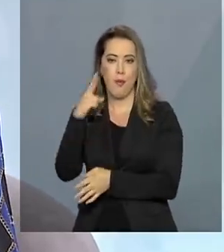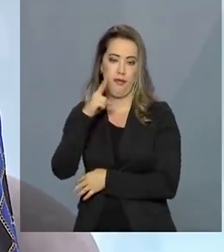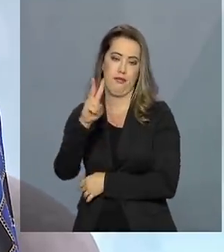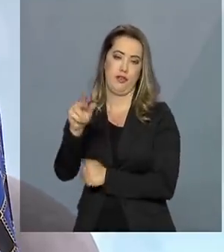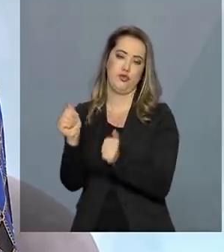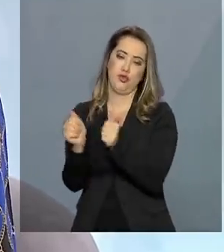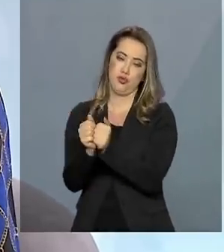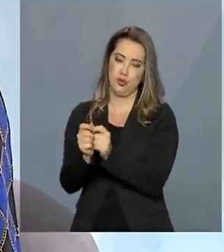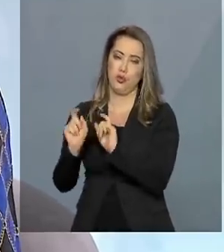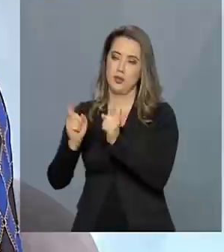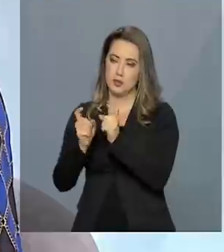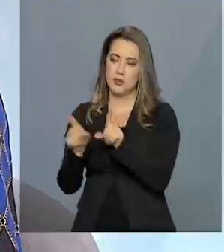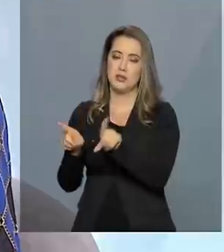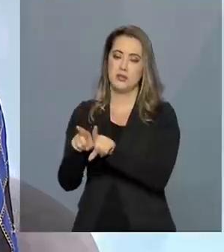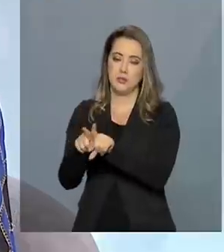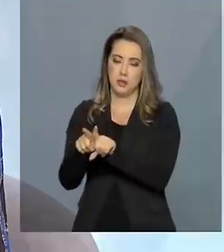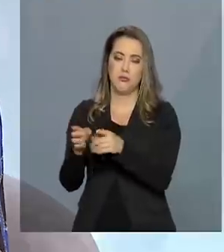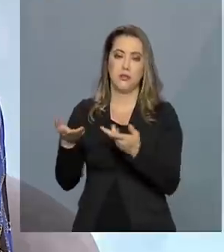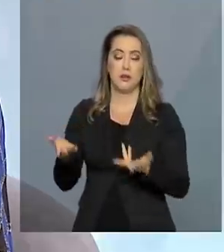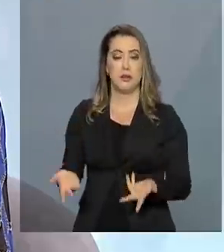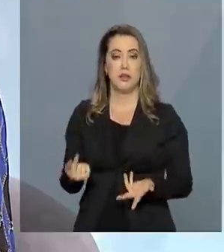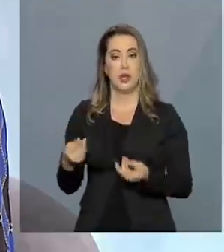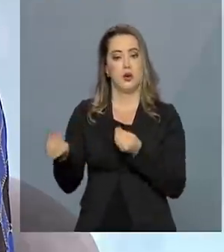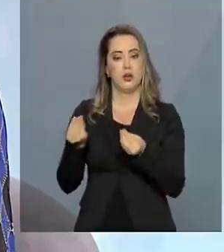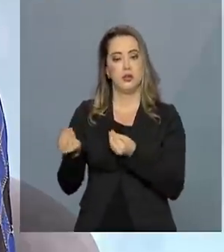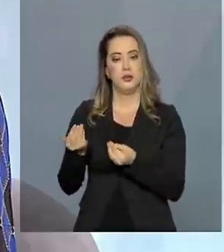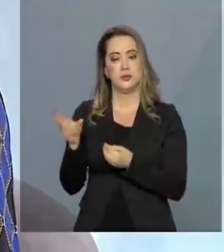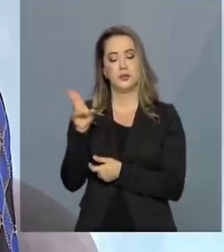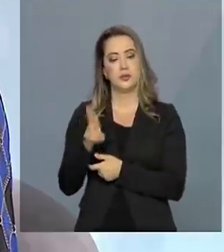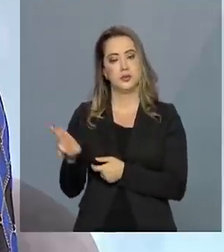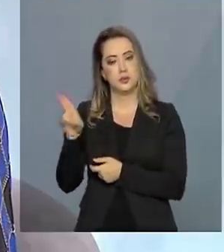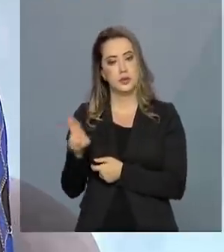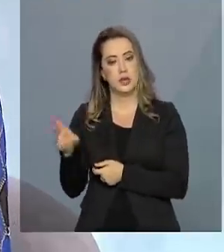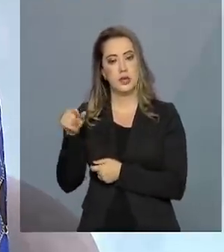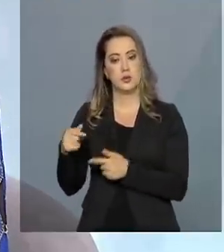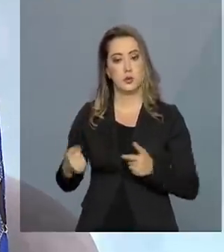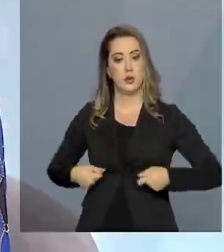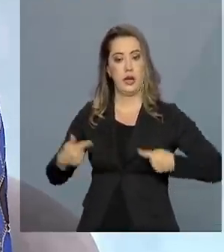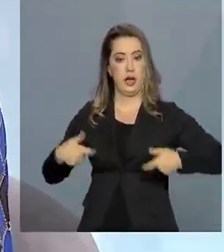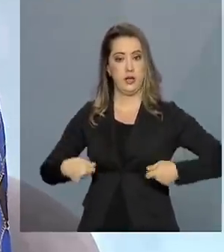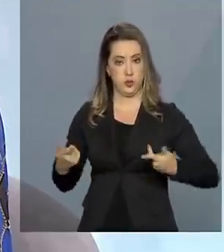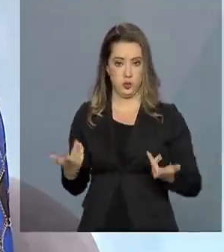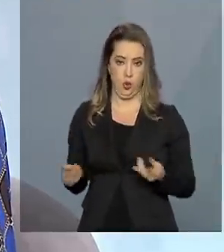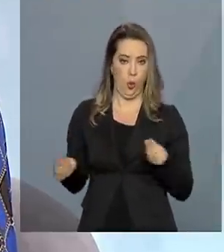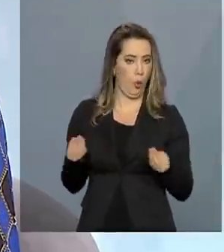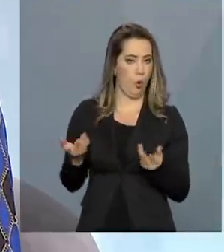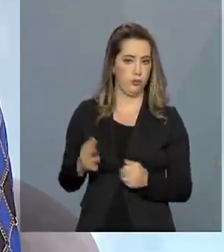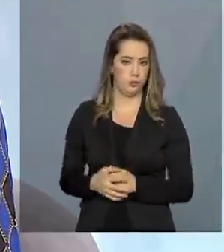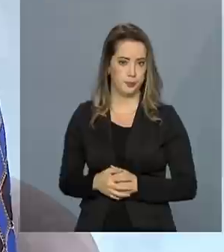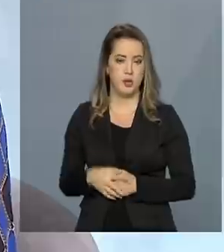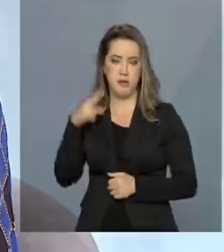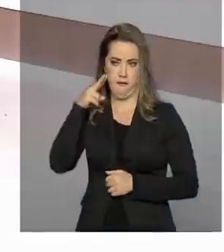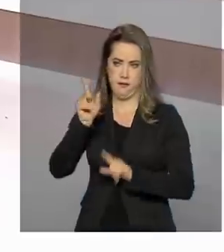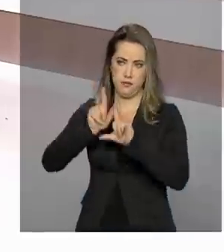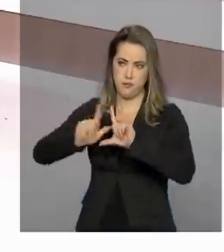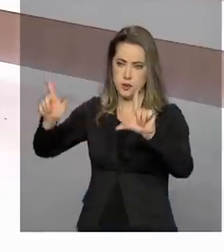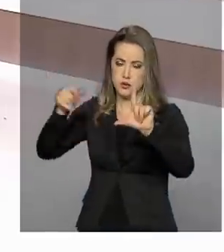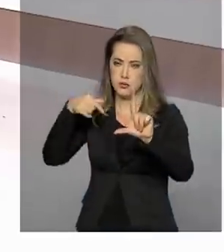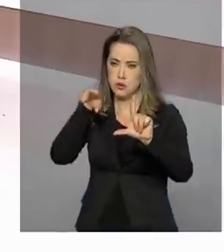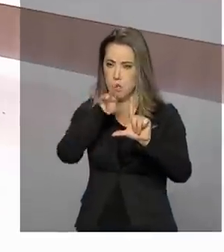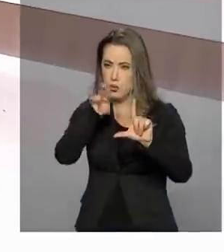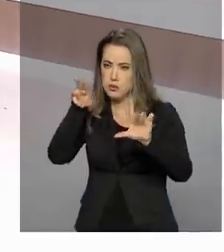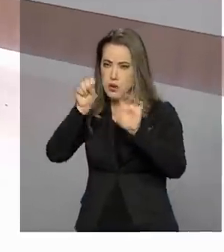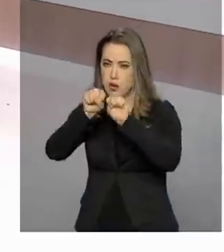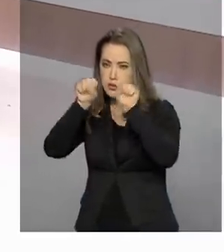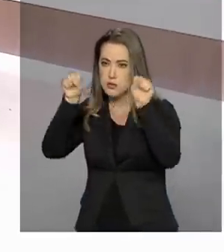gestor acompanhar como está sendo realizado o gasto público, gasto